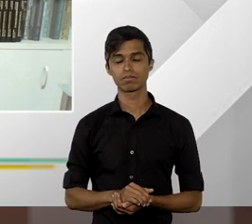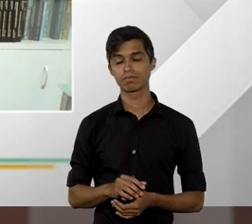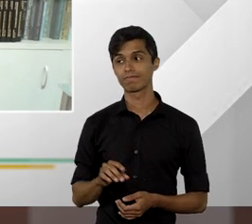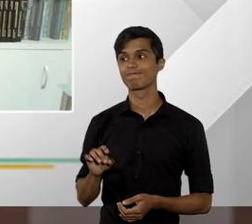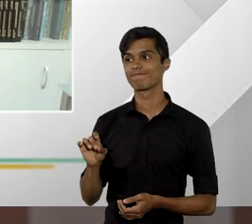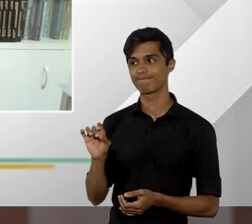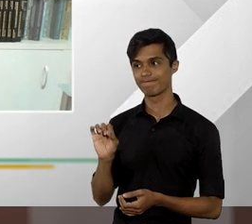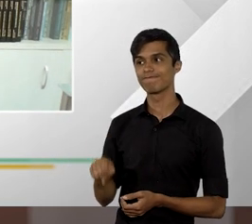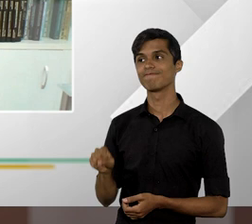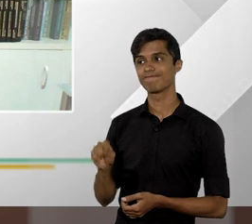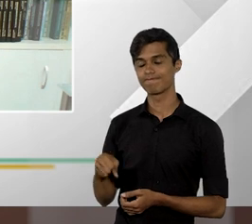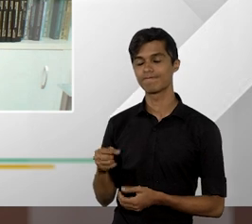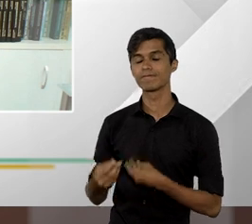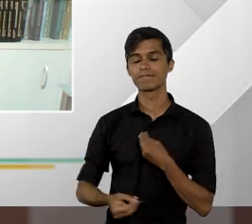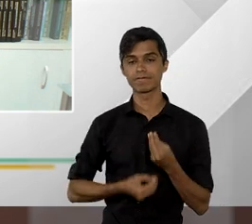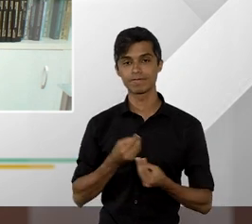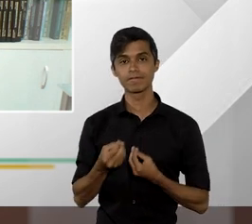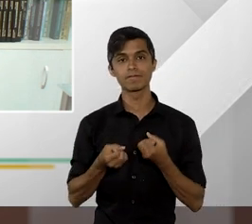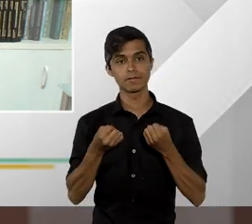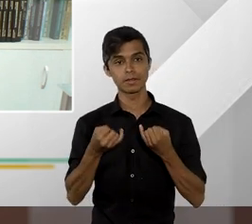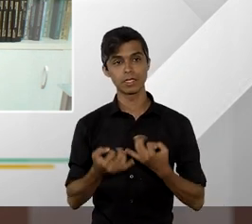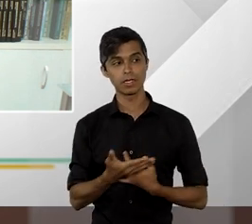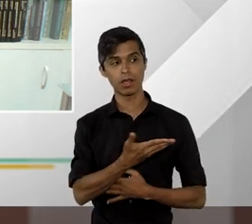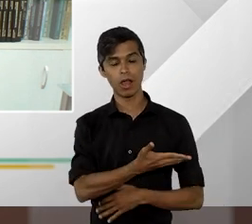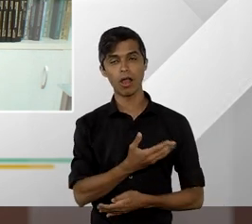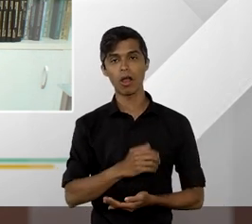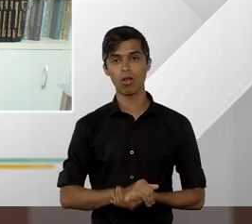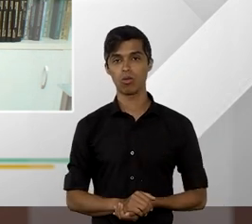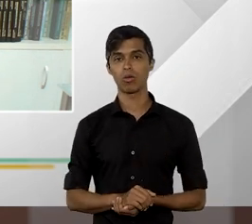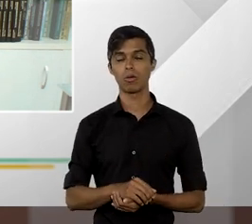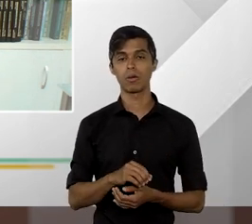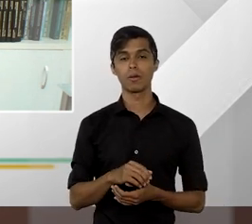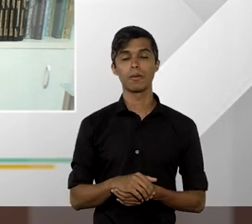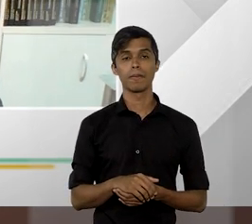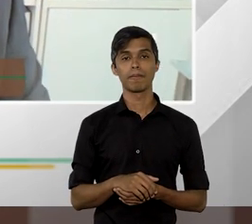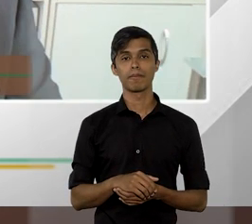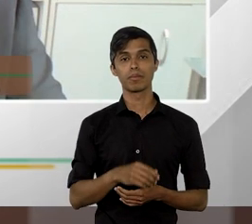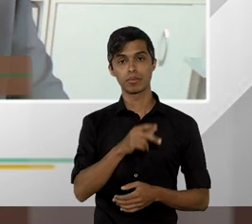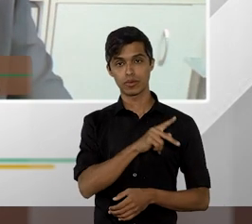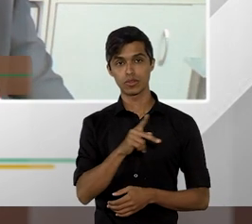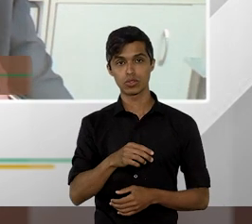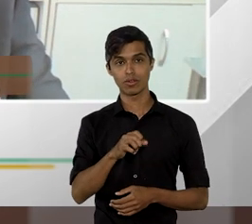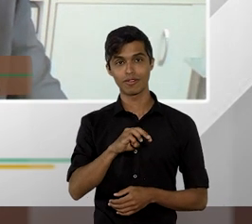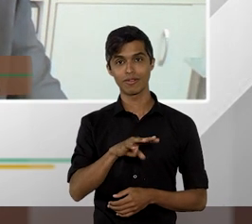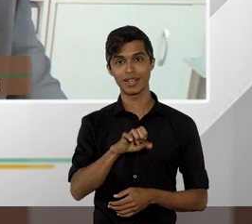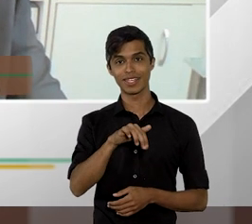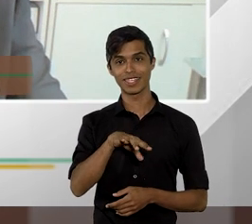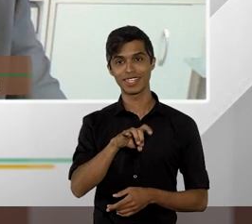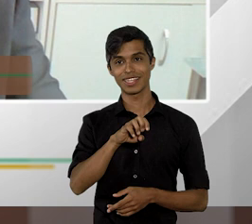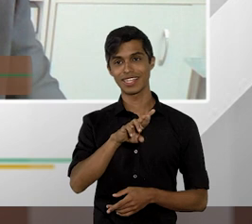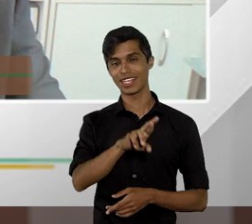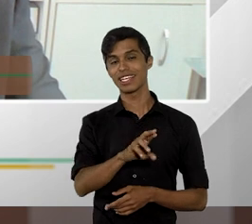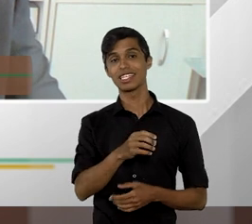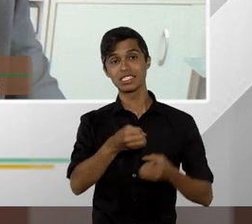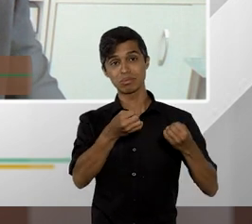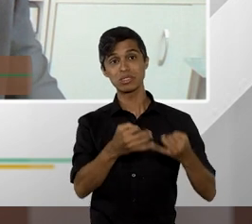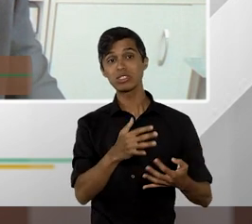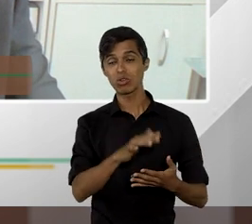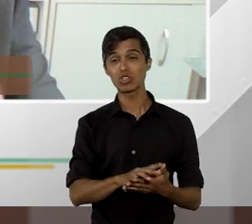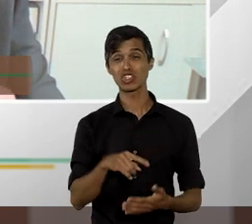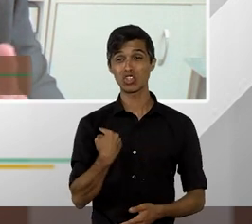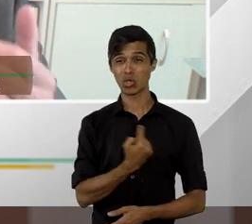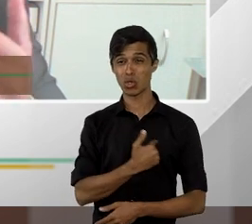Exatamente na linha que como estava expondo o professor Wambi, nós temos um problema cultural no Brasil muito sério.